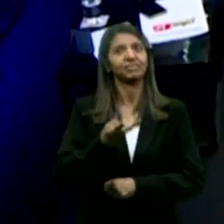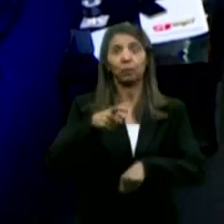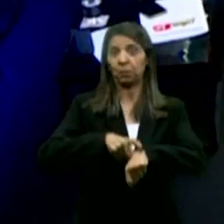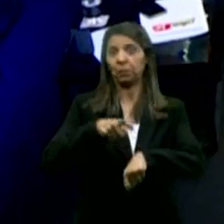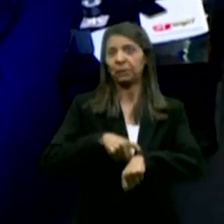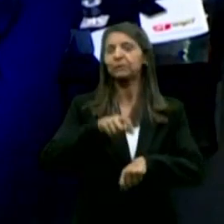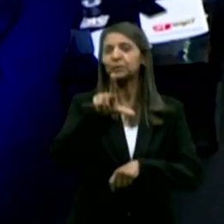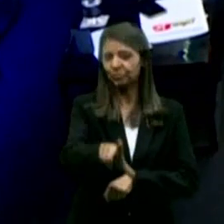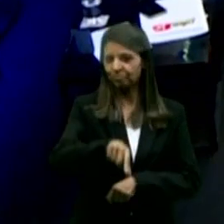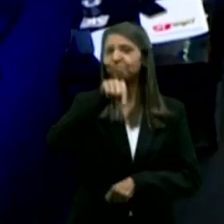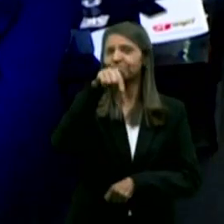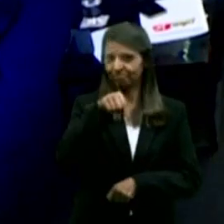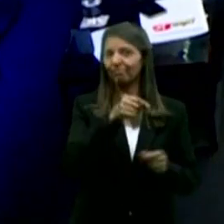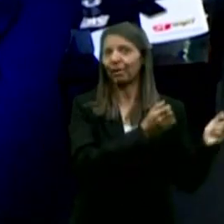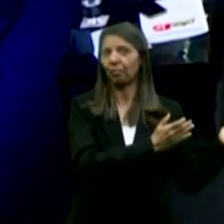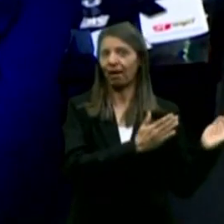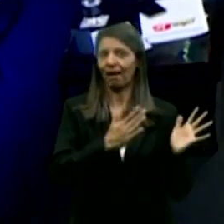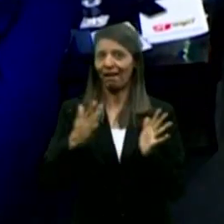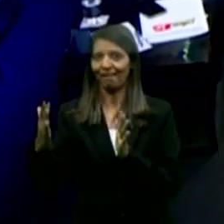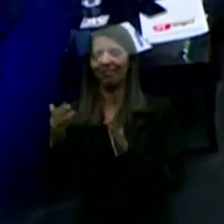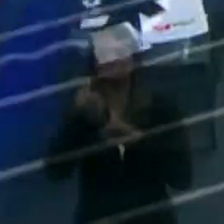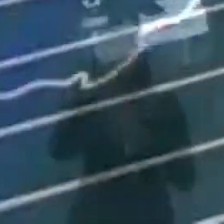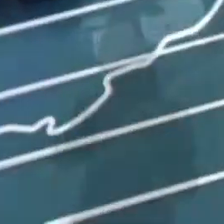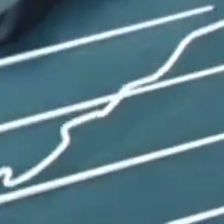momento da campanha eleitoral.